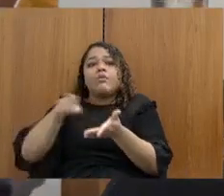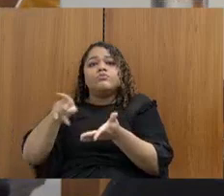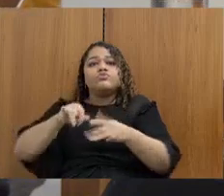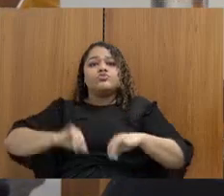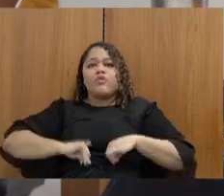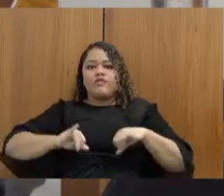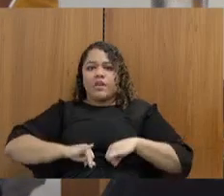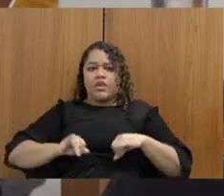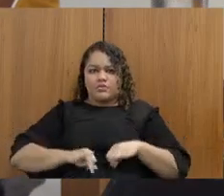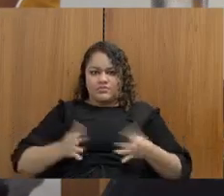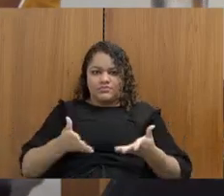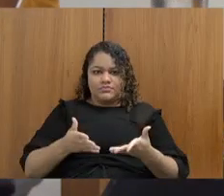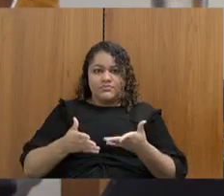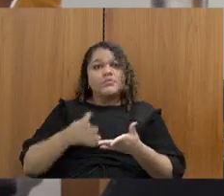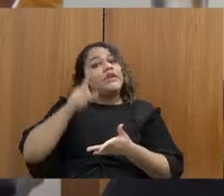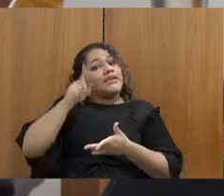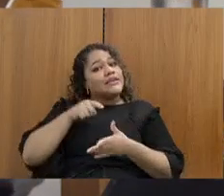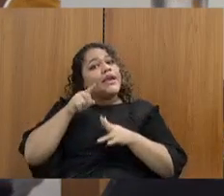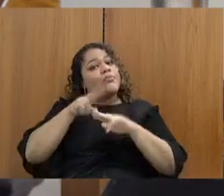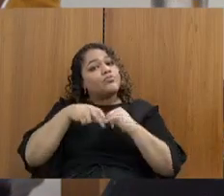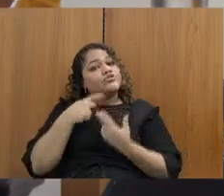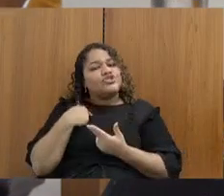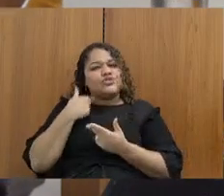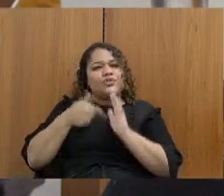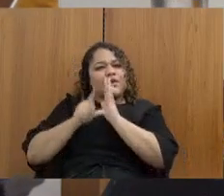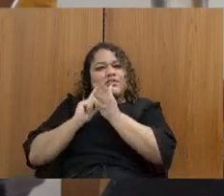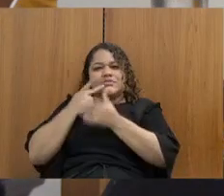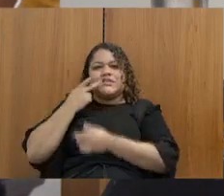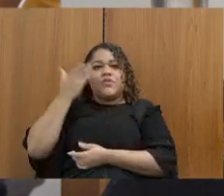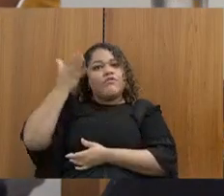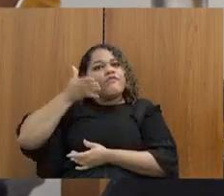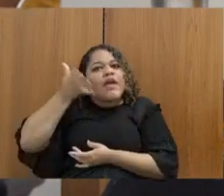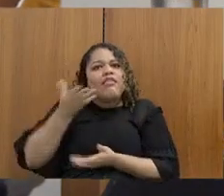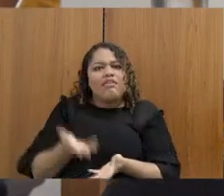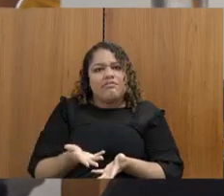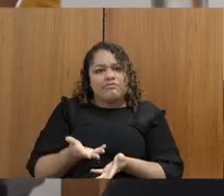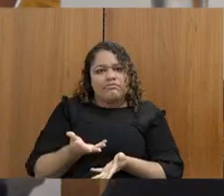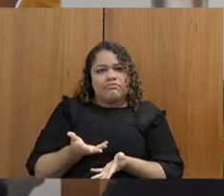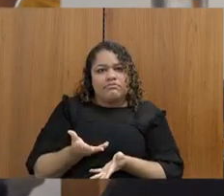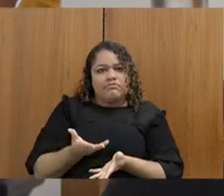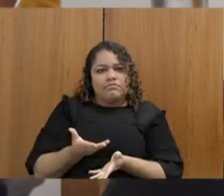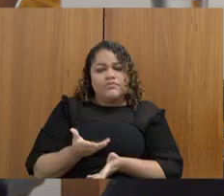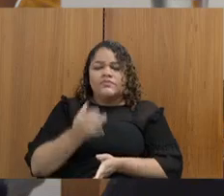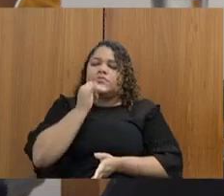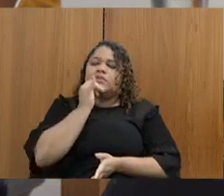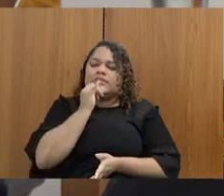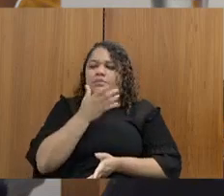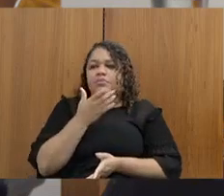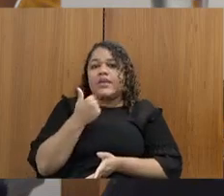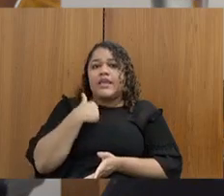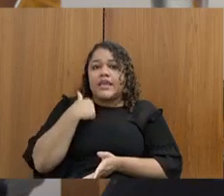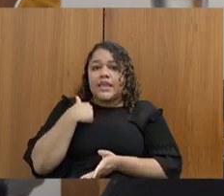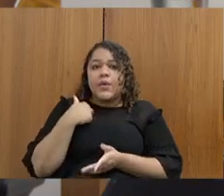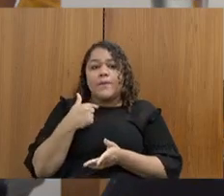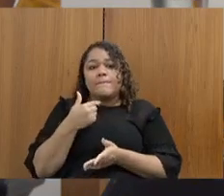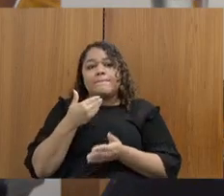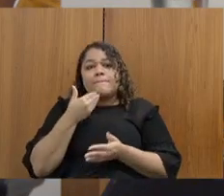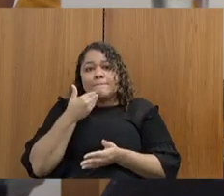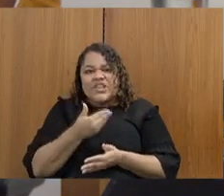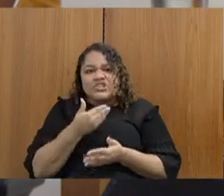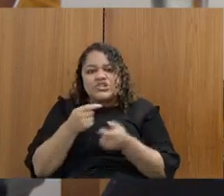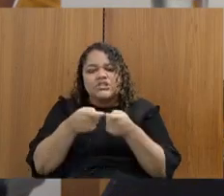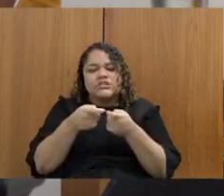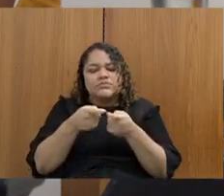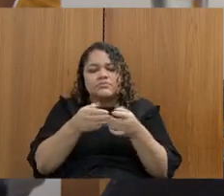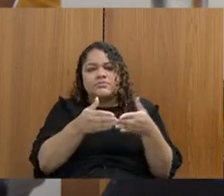demonstrou aqui na minha fala anterior. ou seja, eu peço a licença médica. Ao pedir a licença médica,